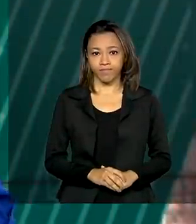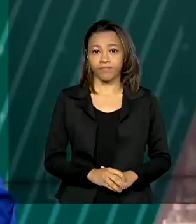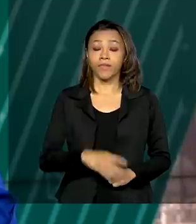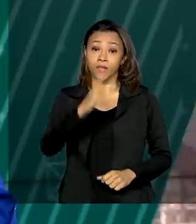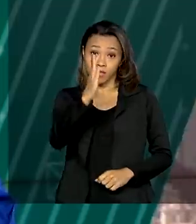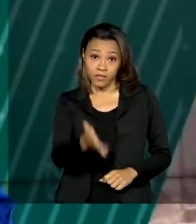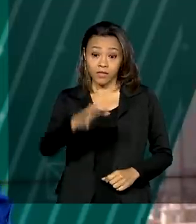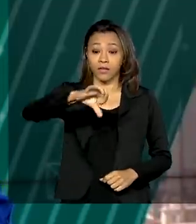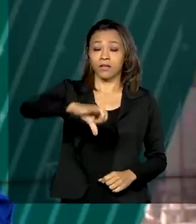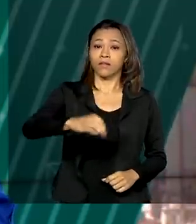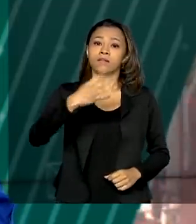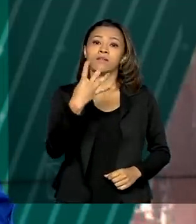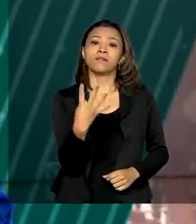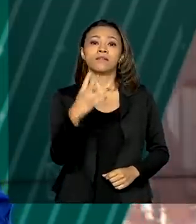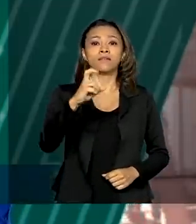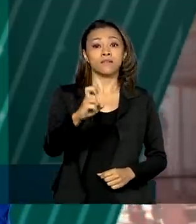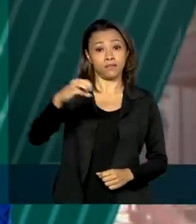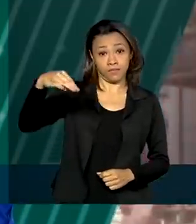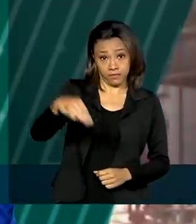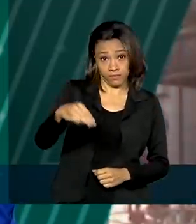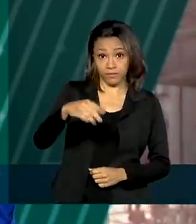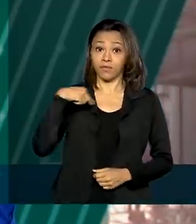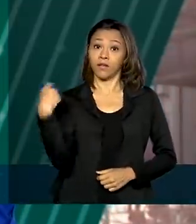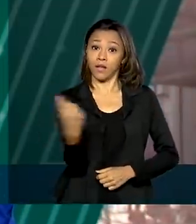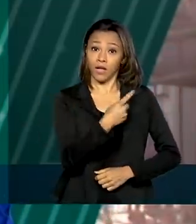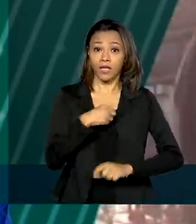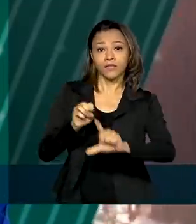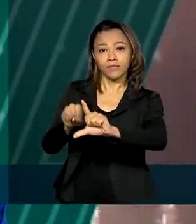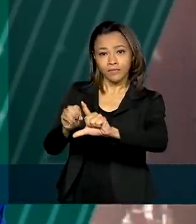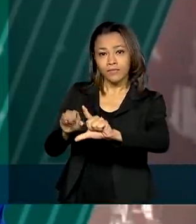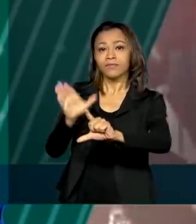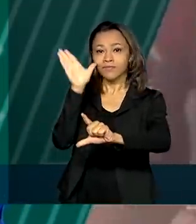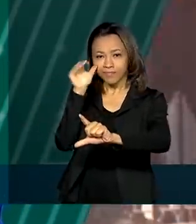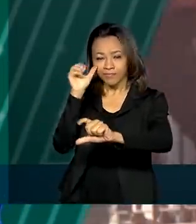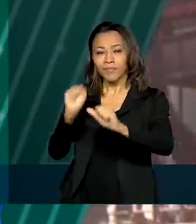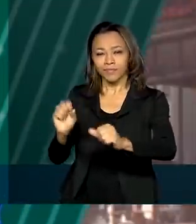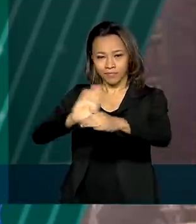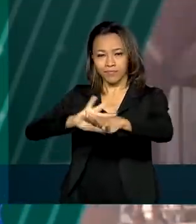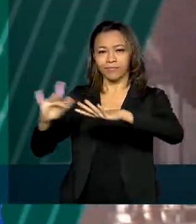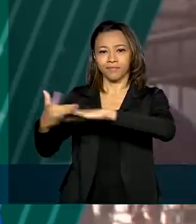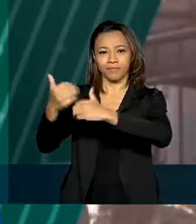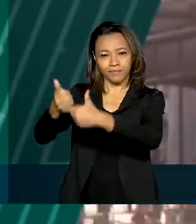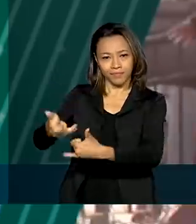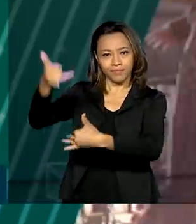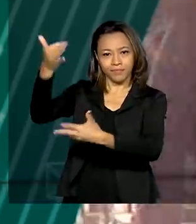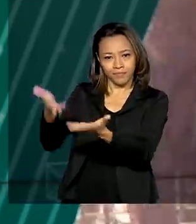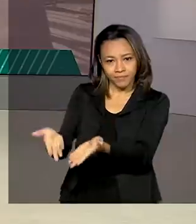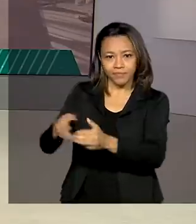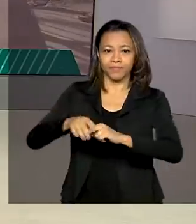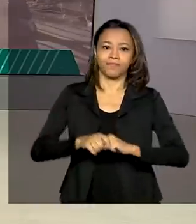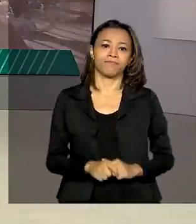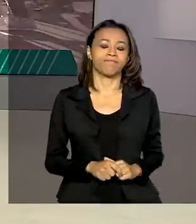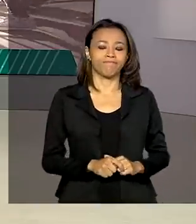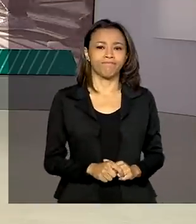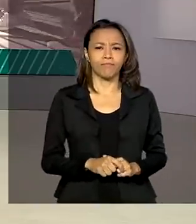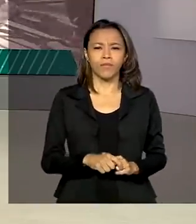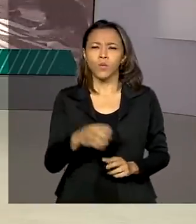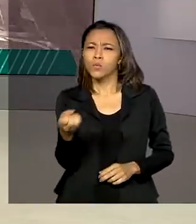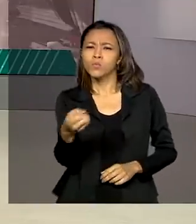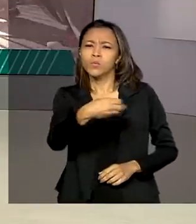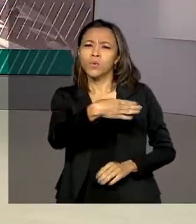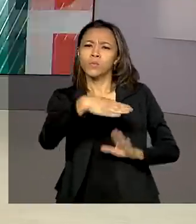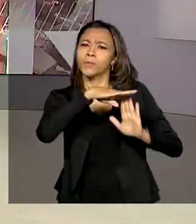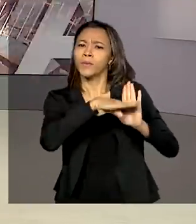São 9 horas e 45 minutos. Nós estamos ao vivo também pelas redes sociais. Um novo